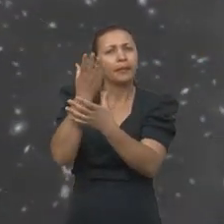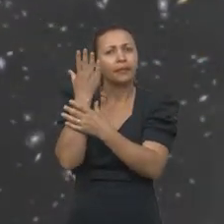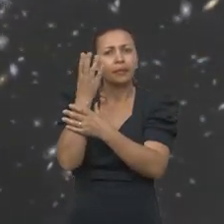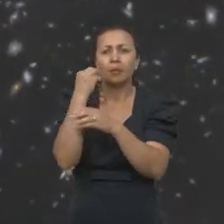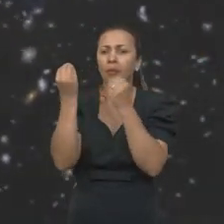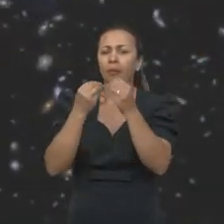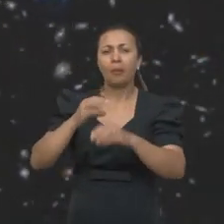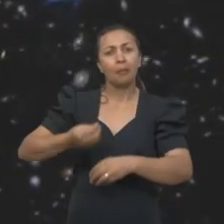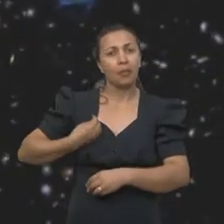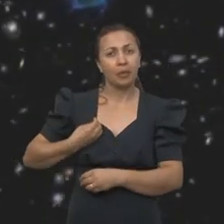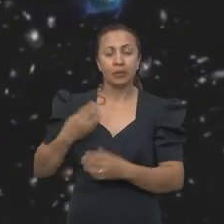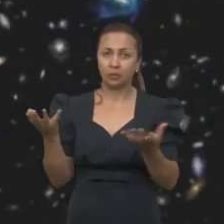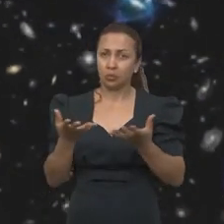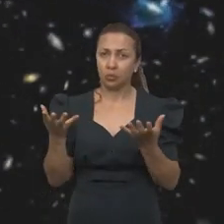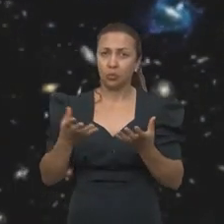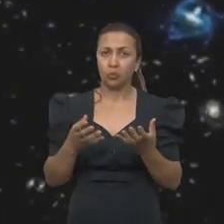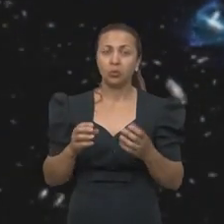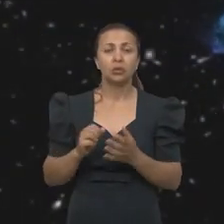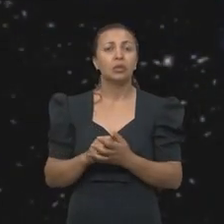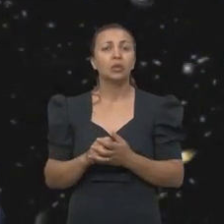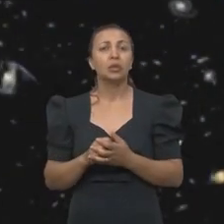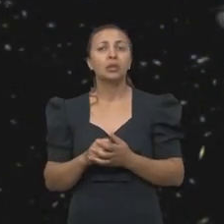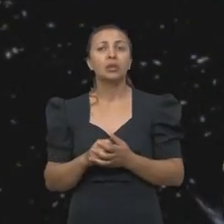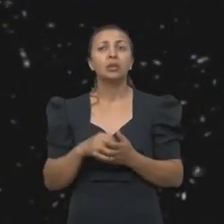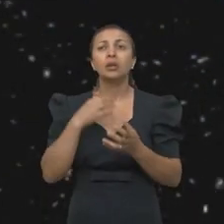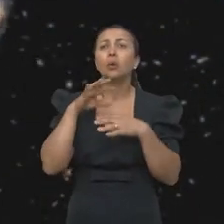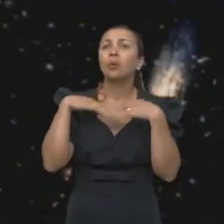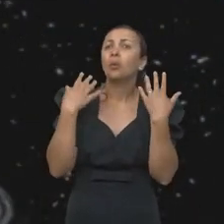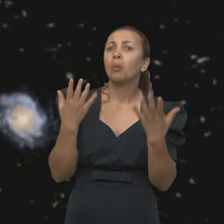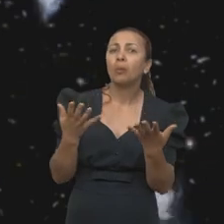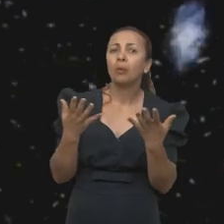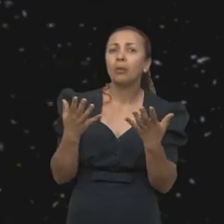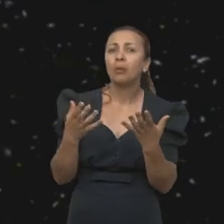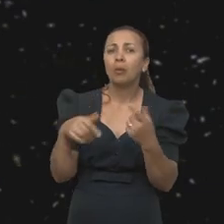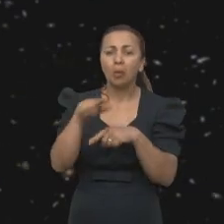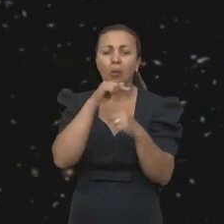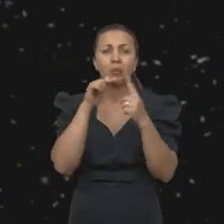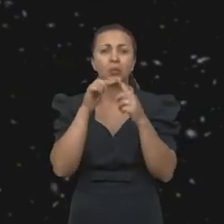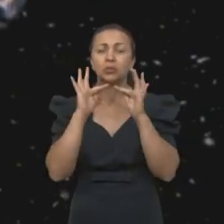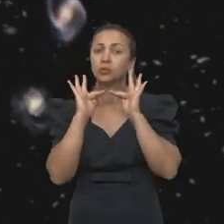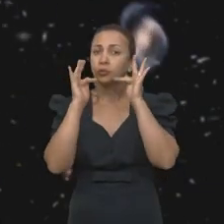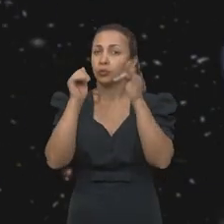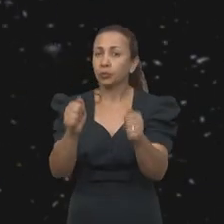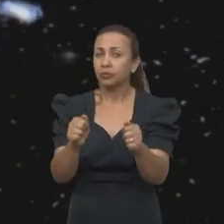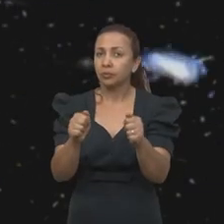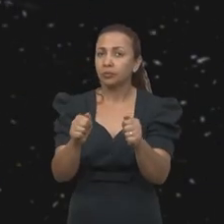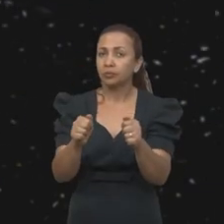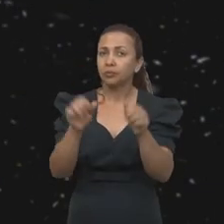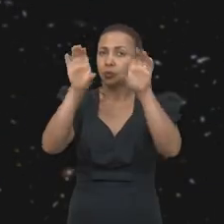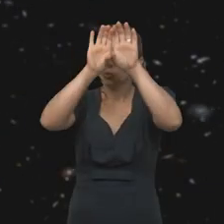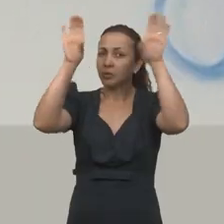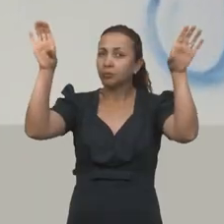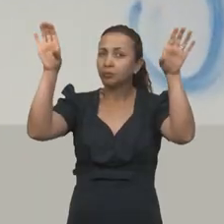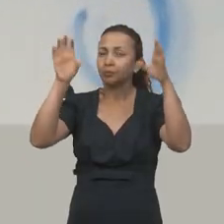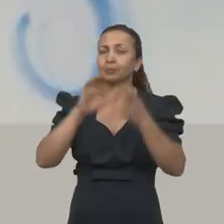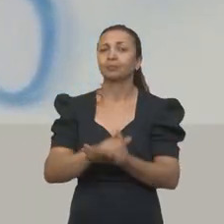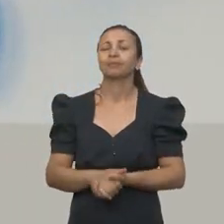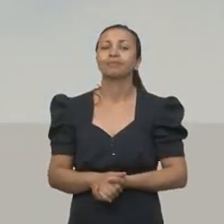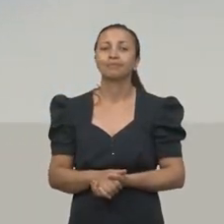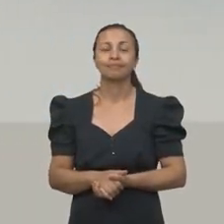ele está se comportando hoje e qual é o objetivo, o fim que o universo terá.